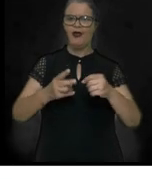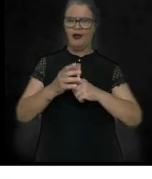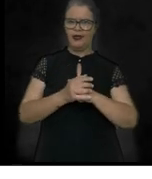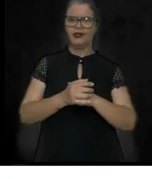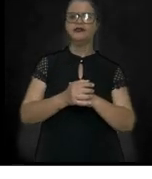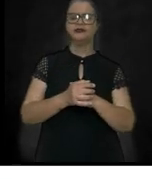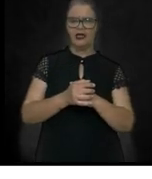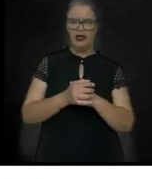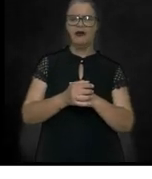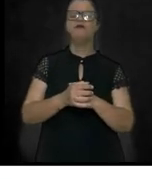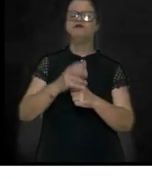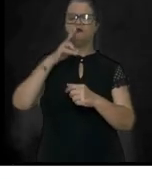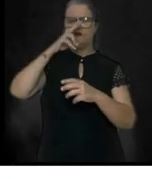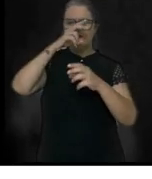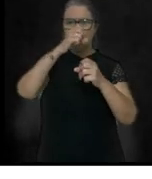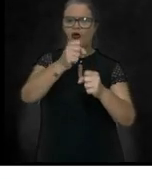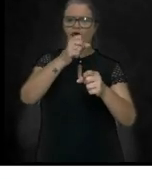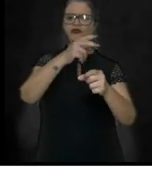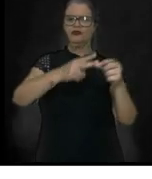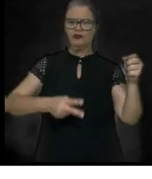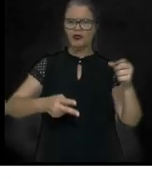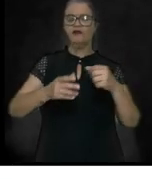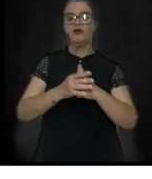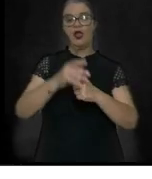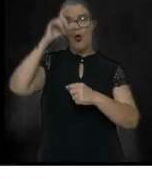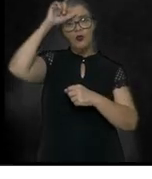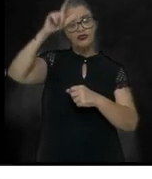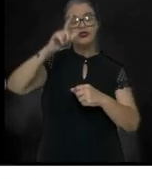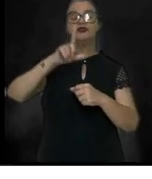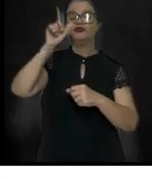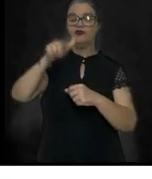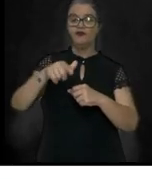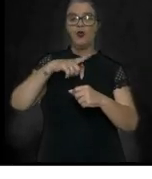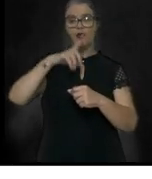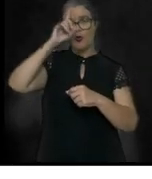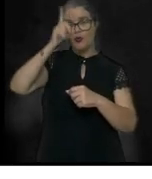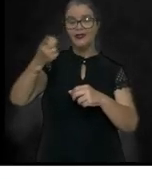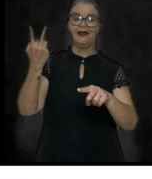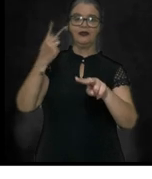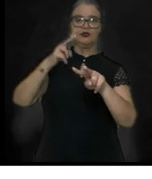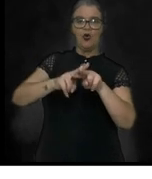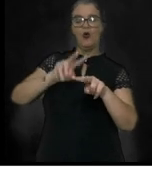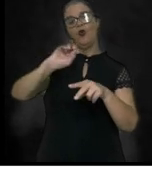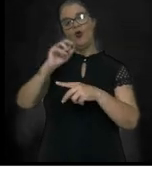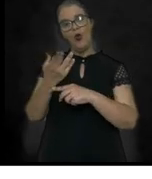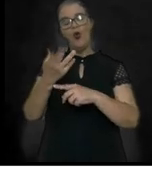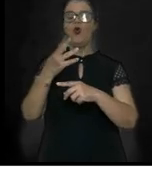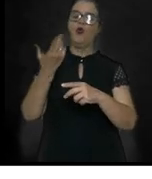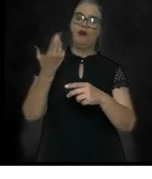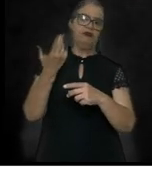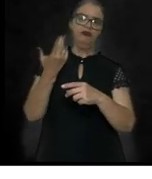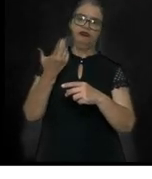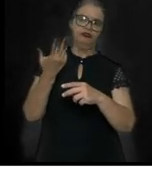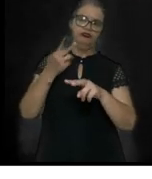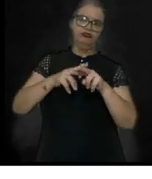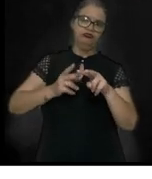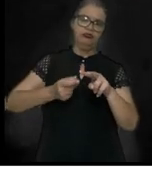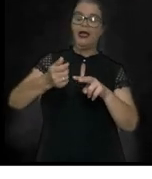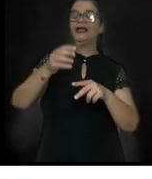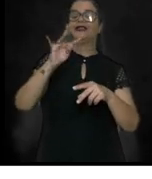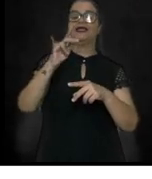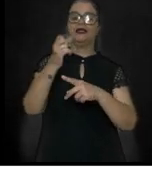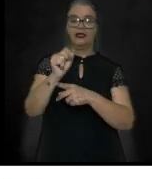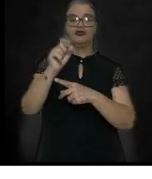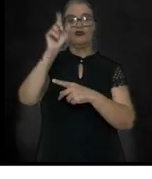violência. Os líderes foram condenados à prisão, ao exílio, e Tiradentes foi condenado